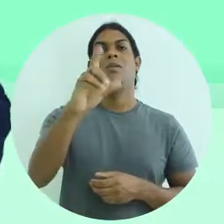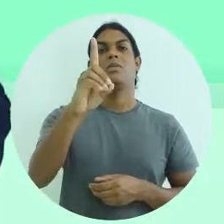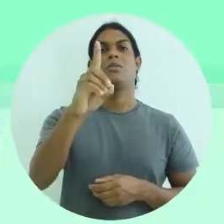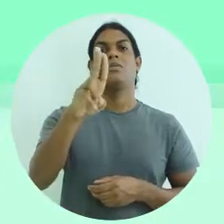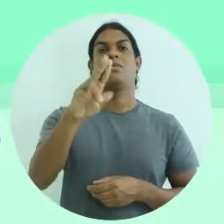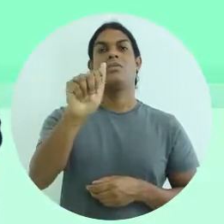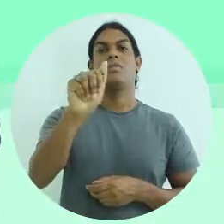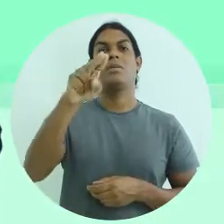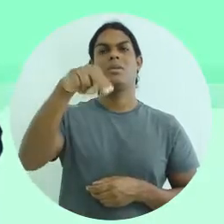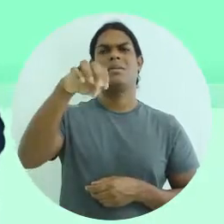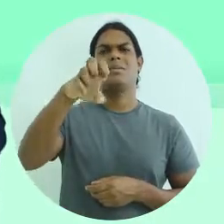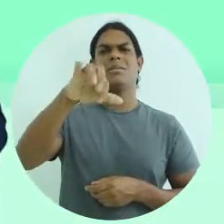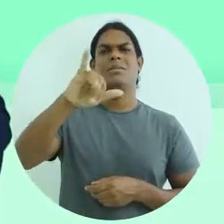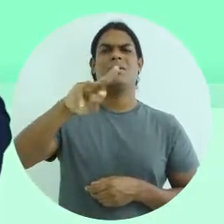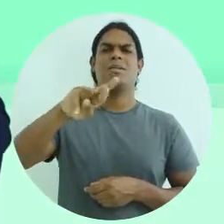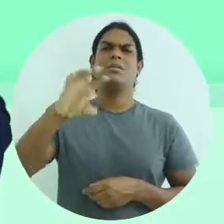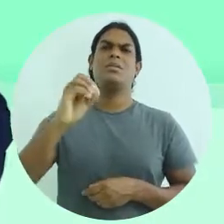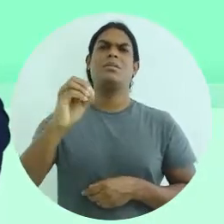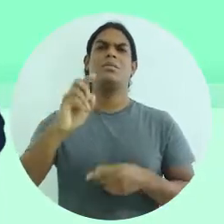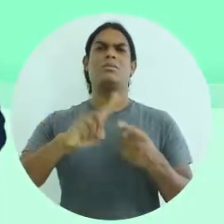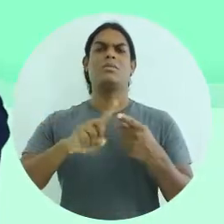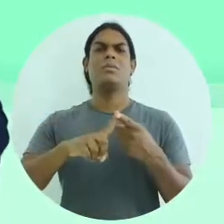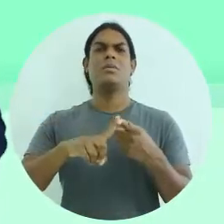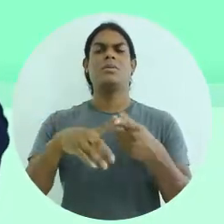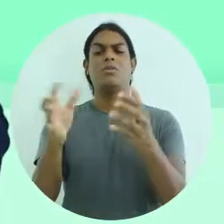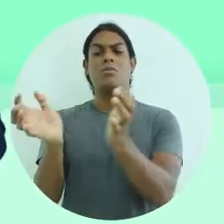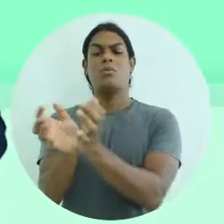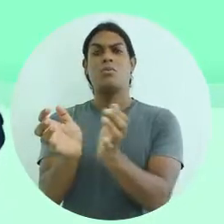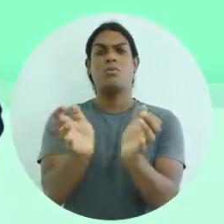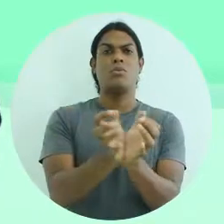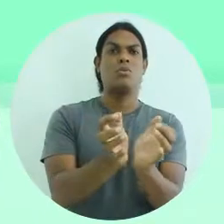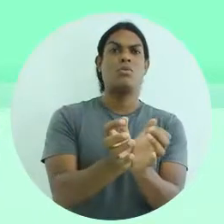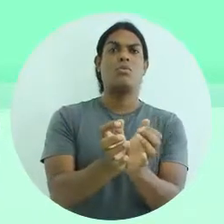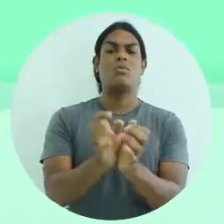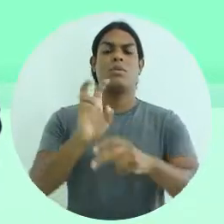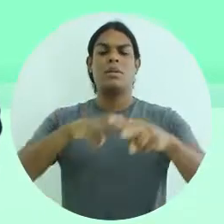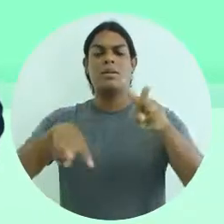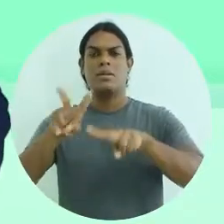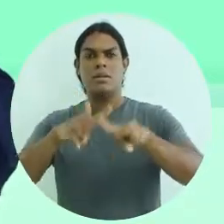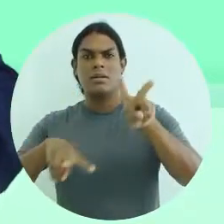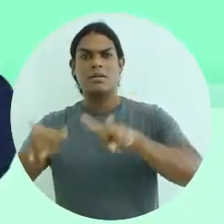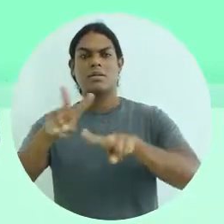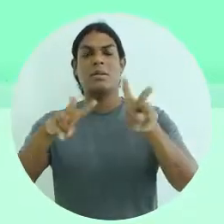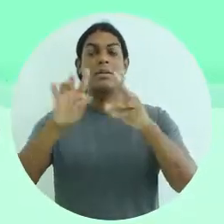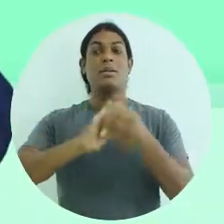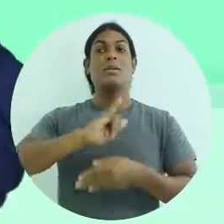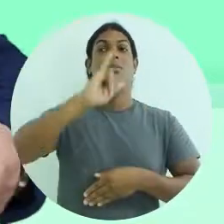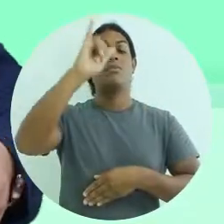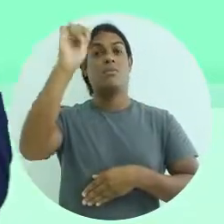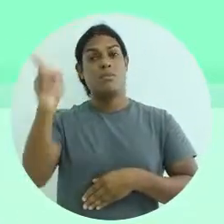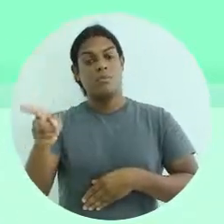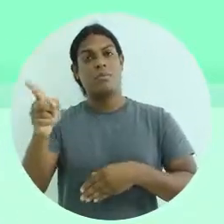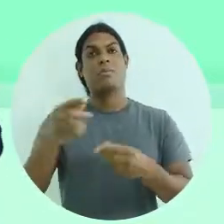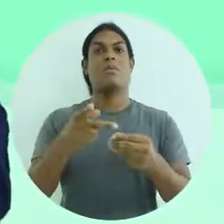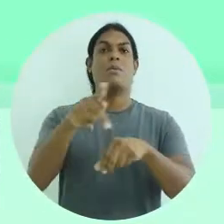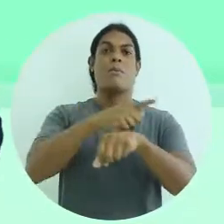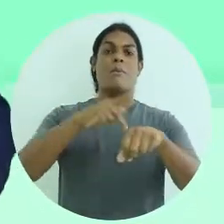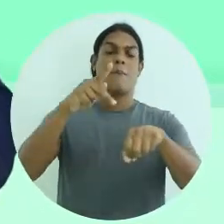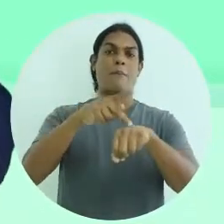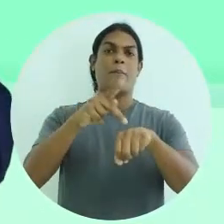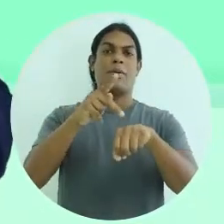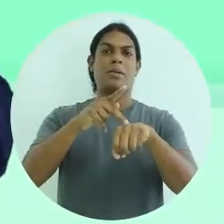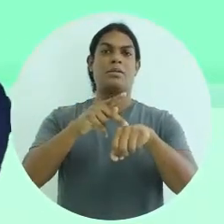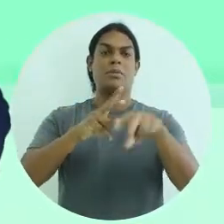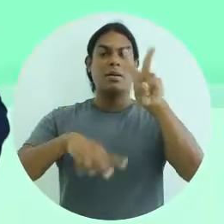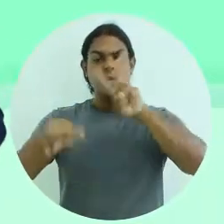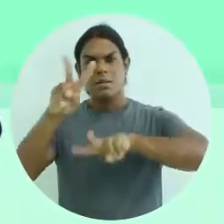envio de algumas equipes ou alguma pessoa para o país de destino para acompanhar o processo